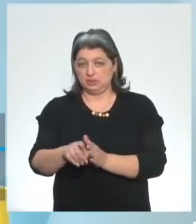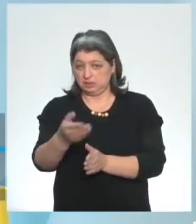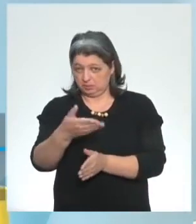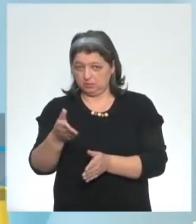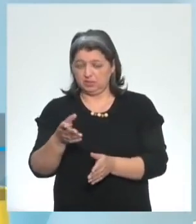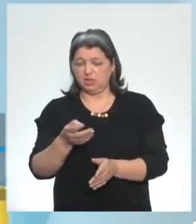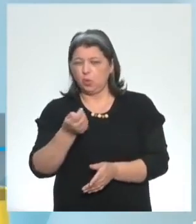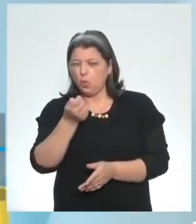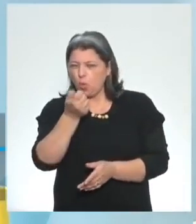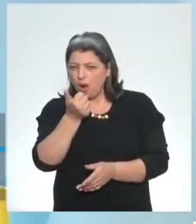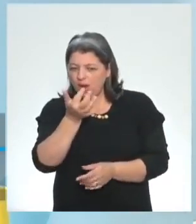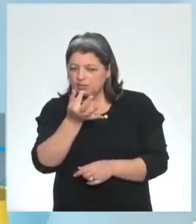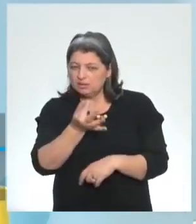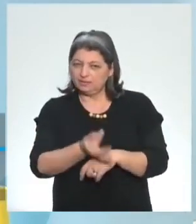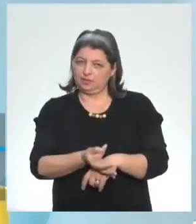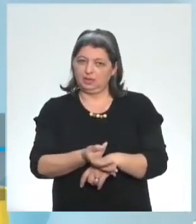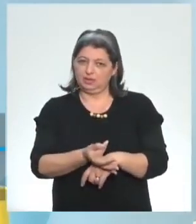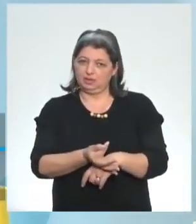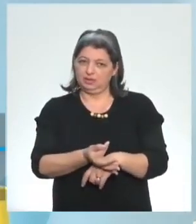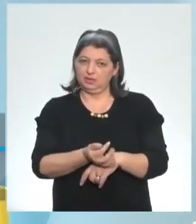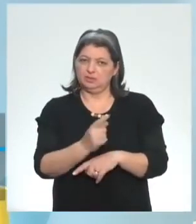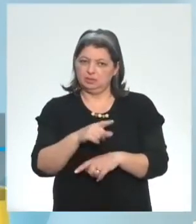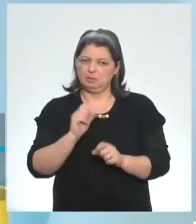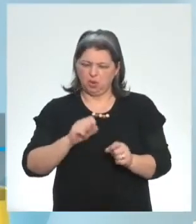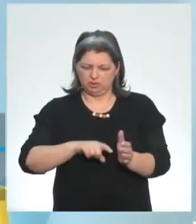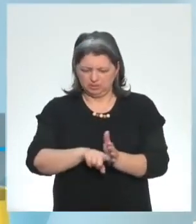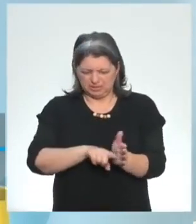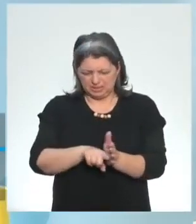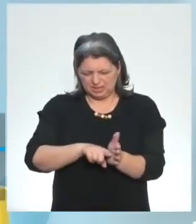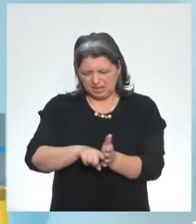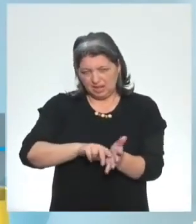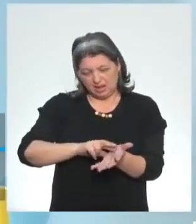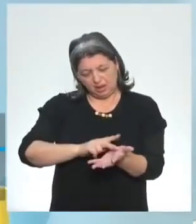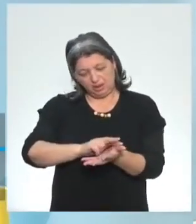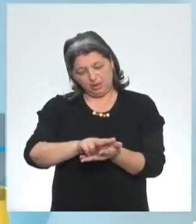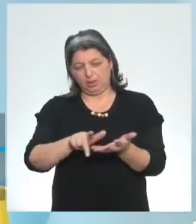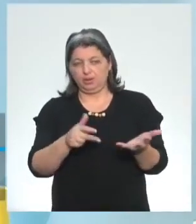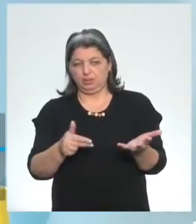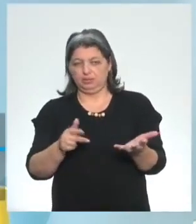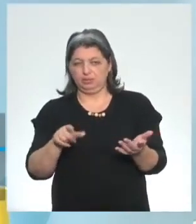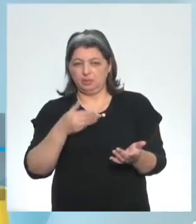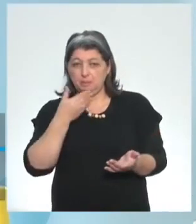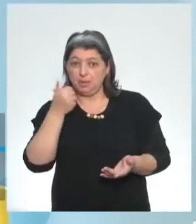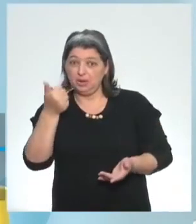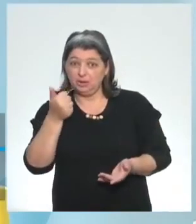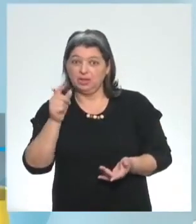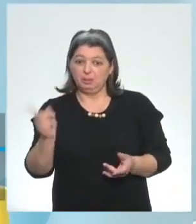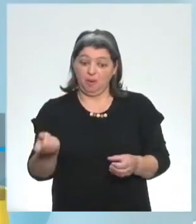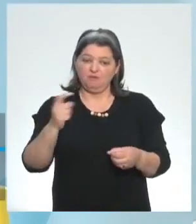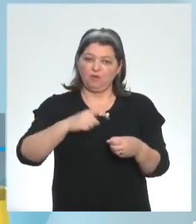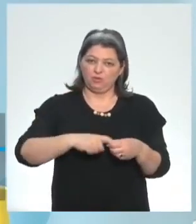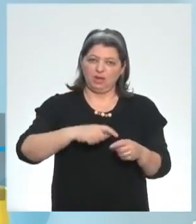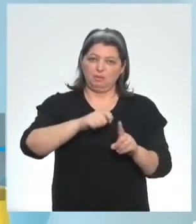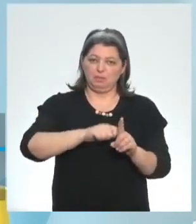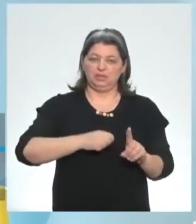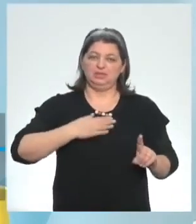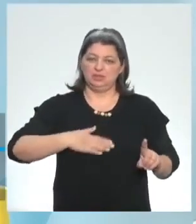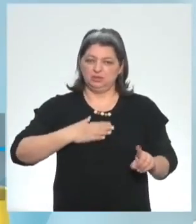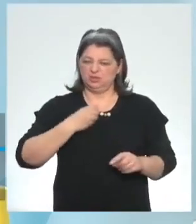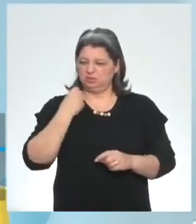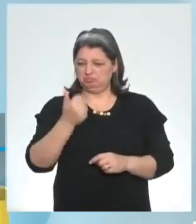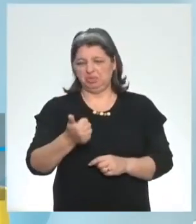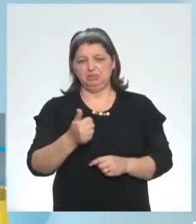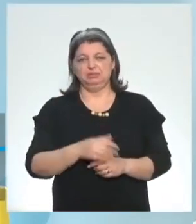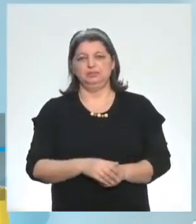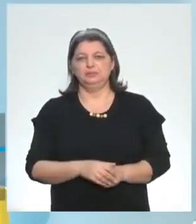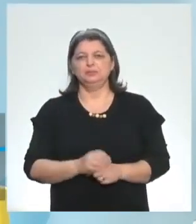entrando em férias olha só o quanto de coisa que você pode pesquisar pra melhorar quando a gente voltar pras aulas em agosto vai atrás